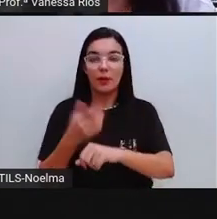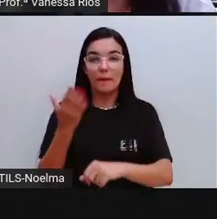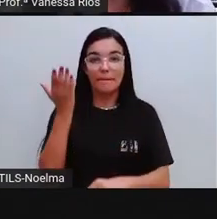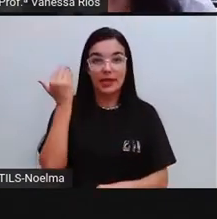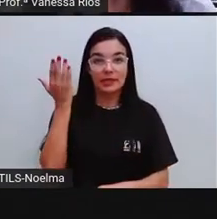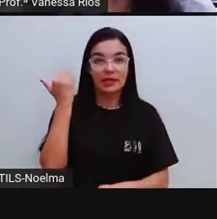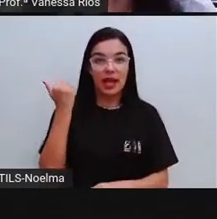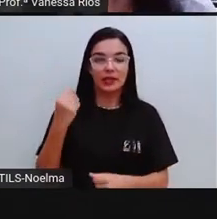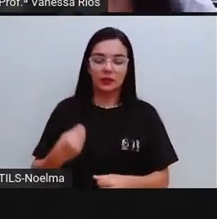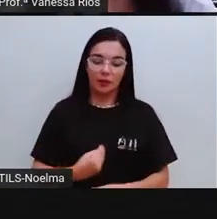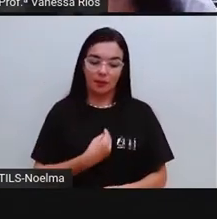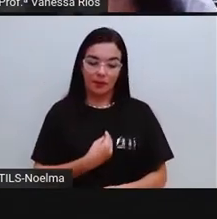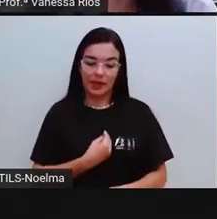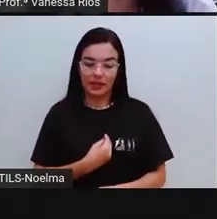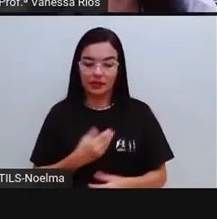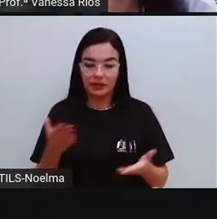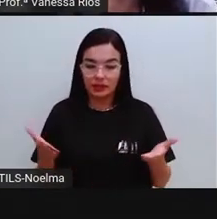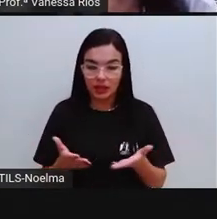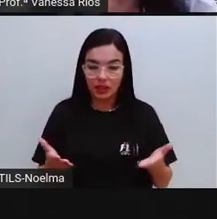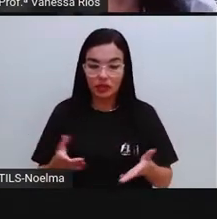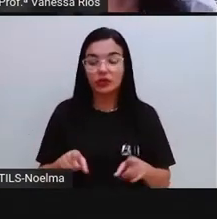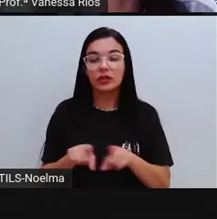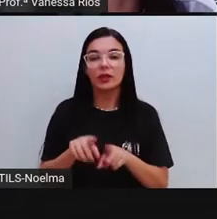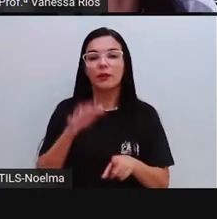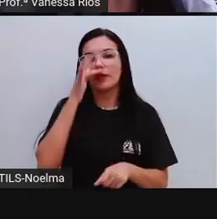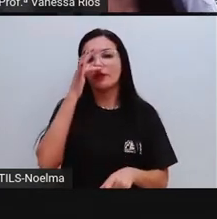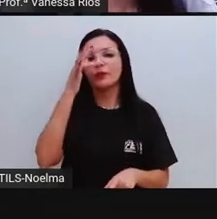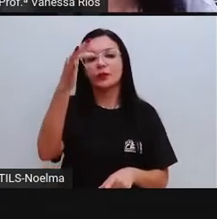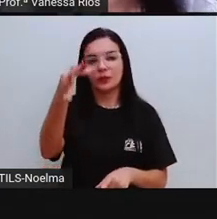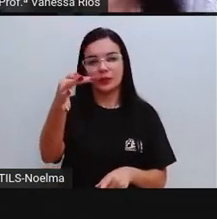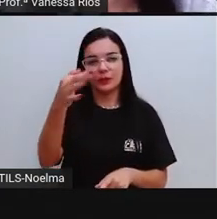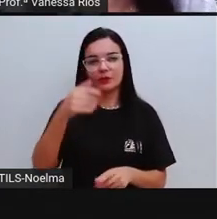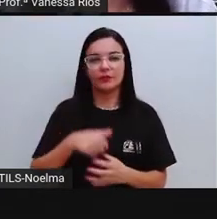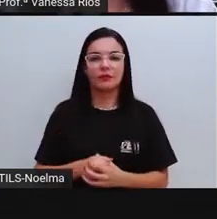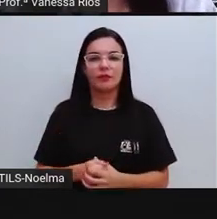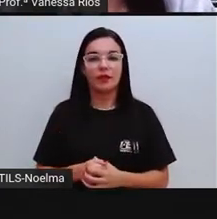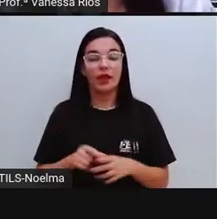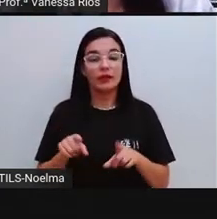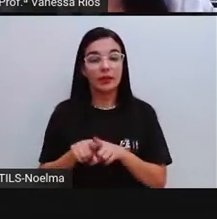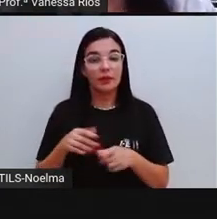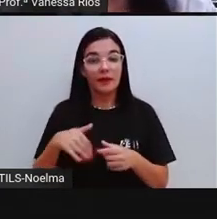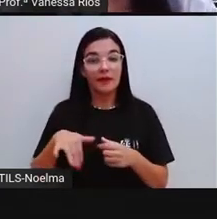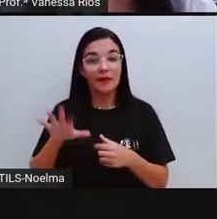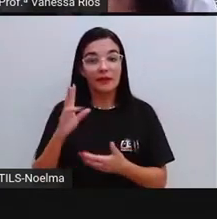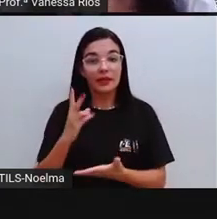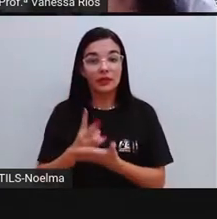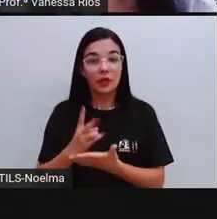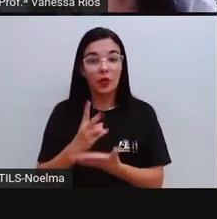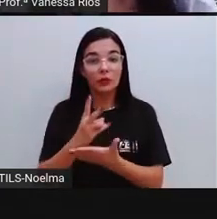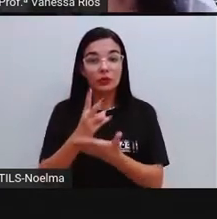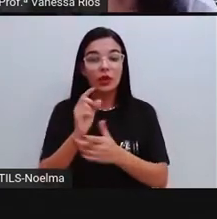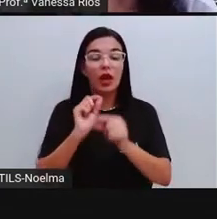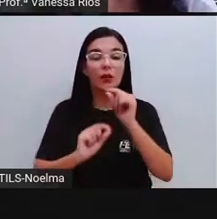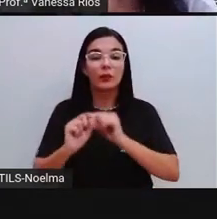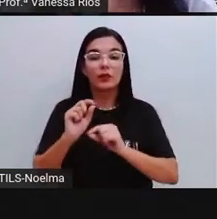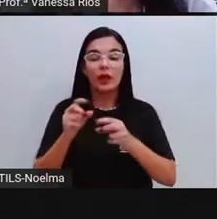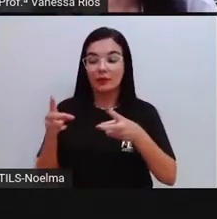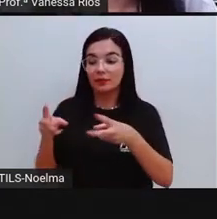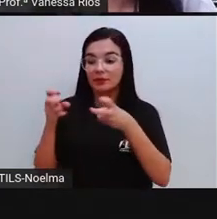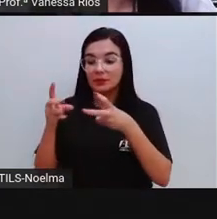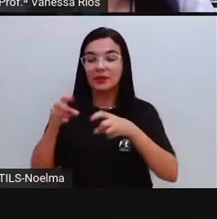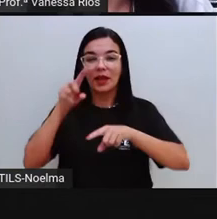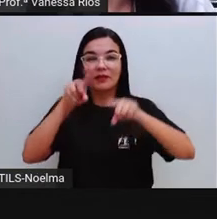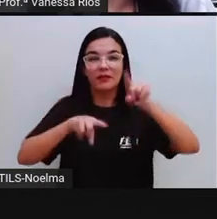no tempo presente e também no tempo futuro. E a gente vai continuar, né? Observando as